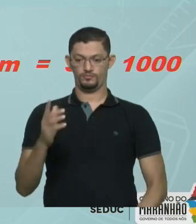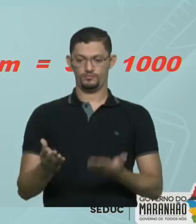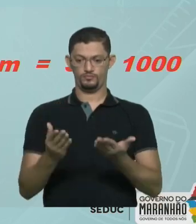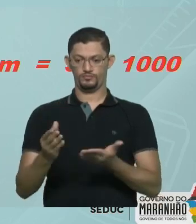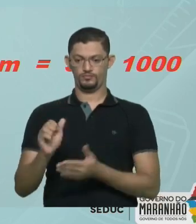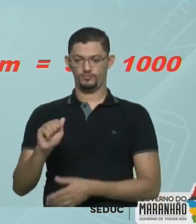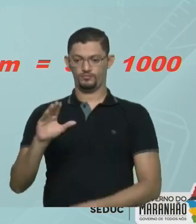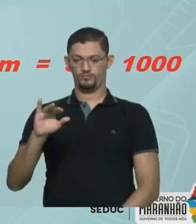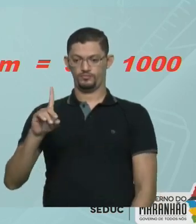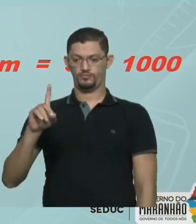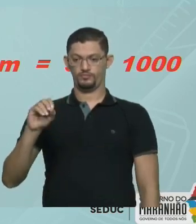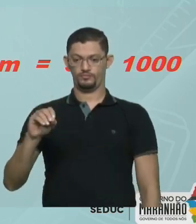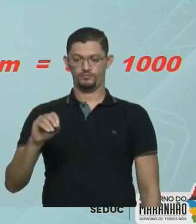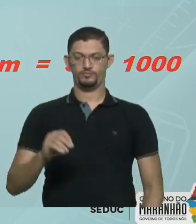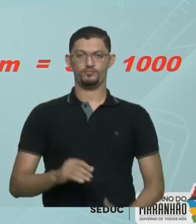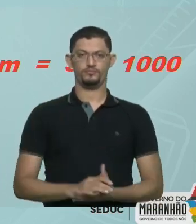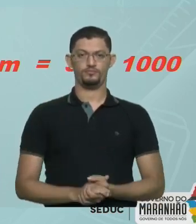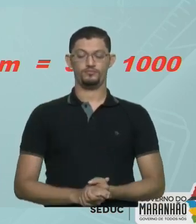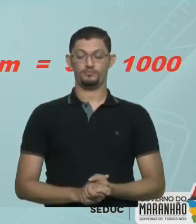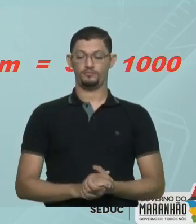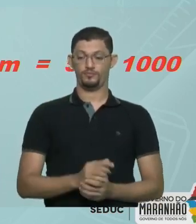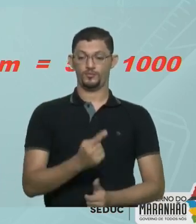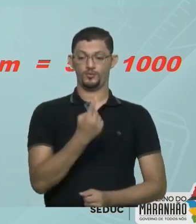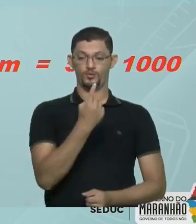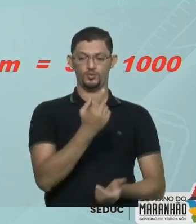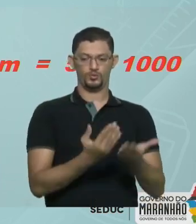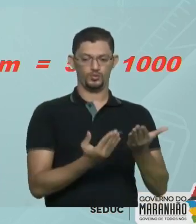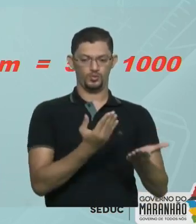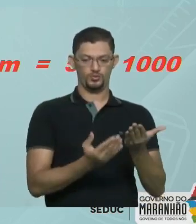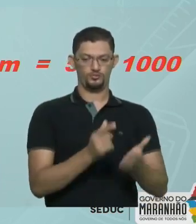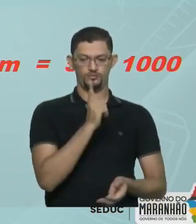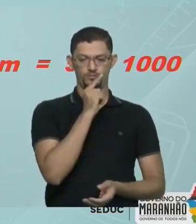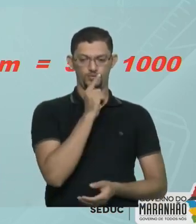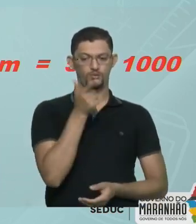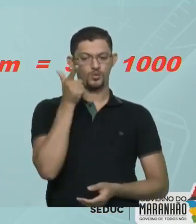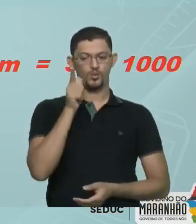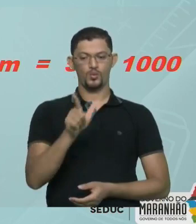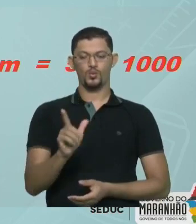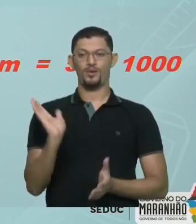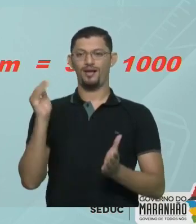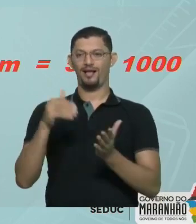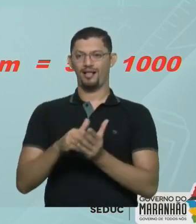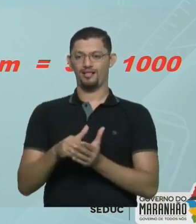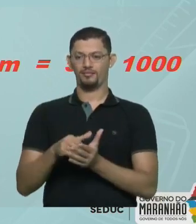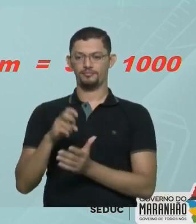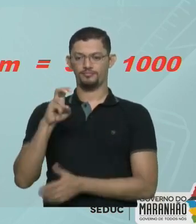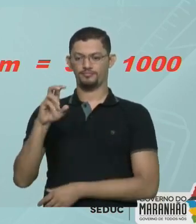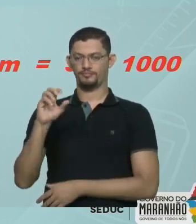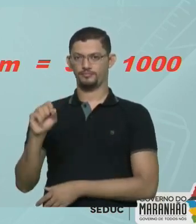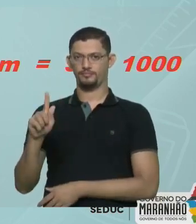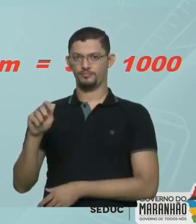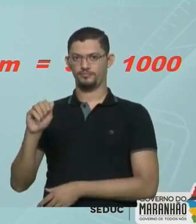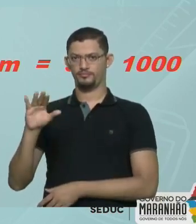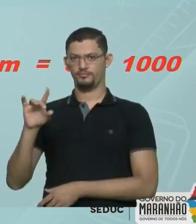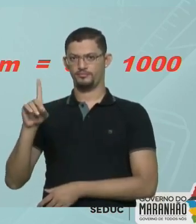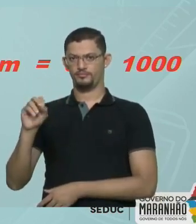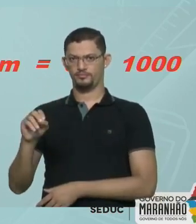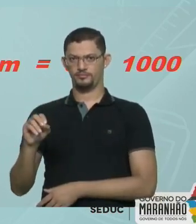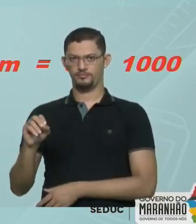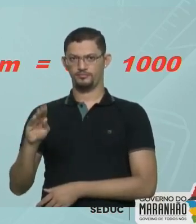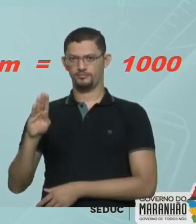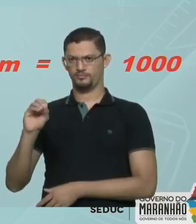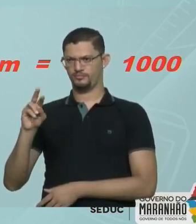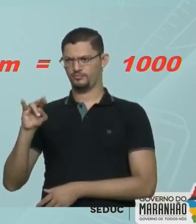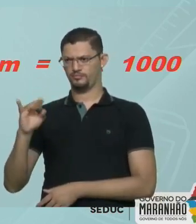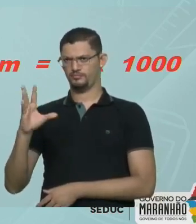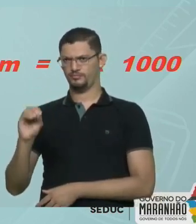Então Para cada Mil gramas de água Ele consegue dissolver No máximo 50 gramas de ácido bórico Mas a